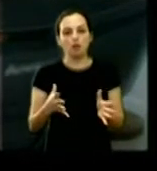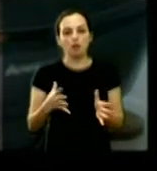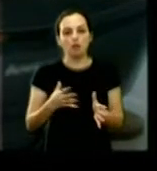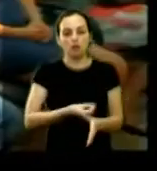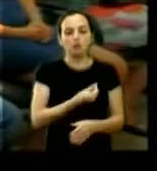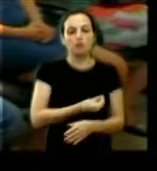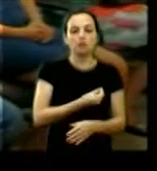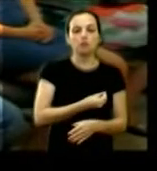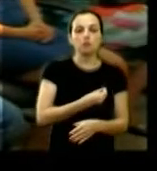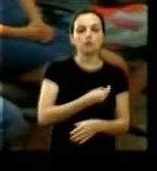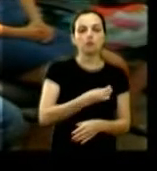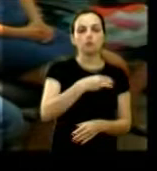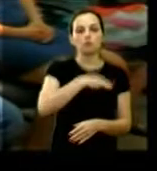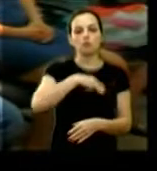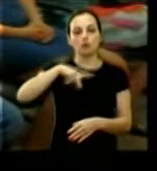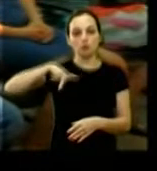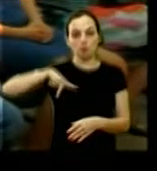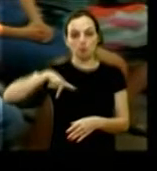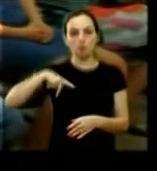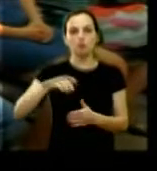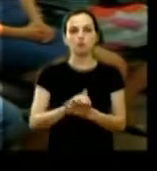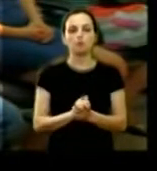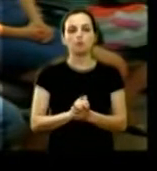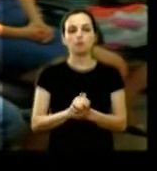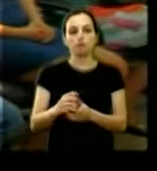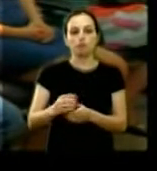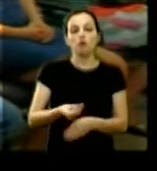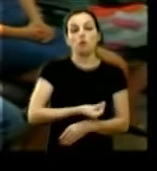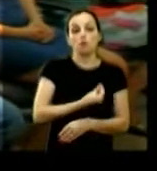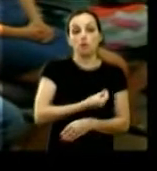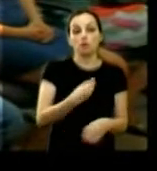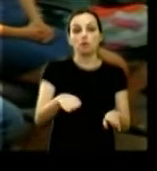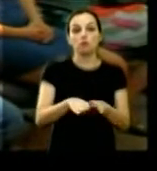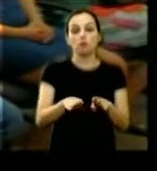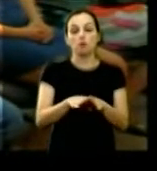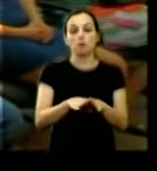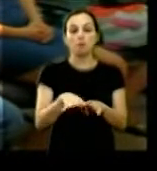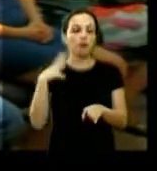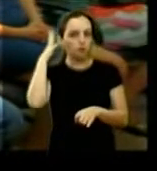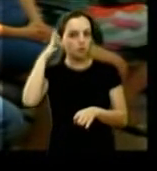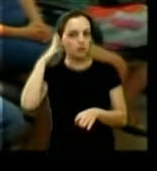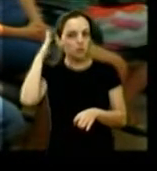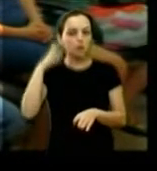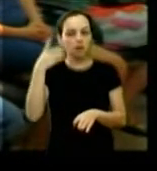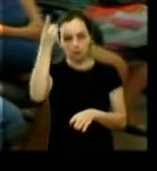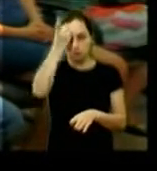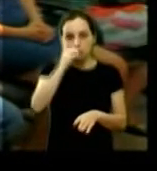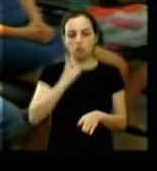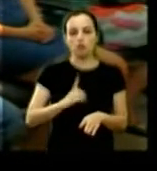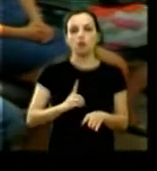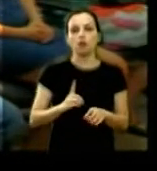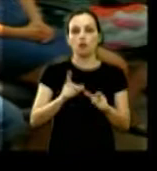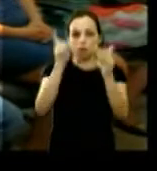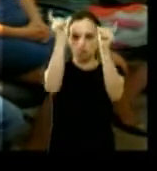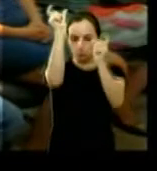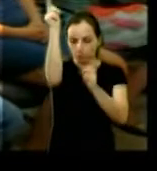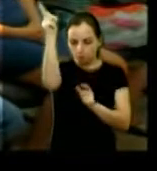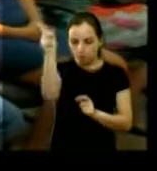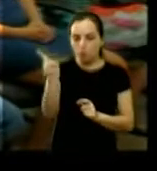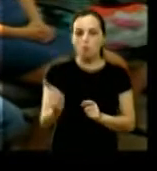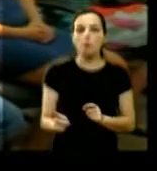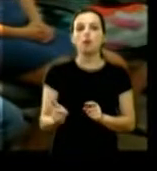pode passar outro comparecemos também no seminário de direitos humanos promovidos pela UAB na quinta